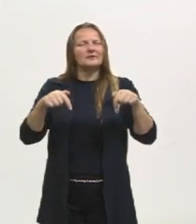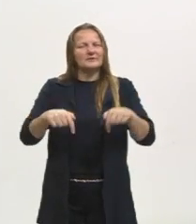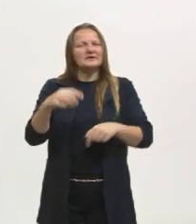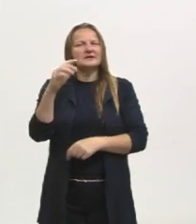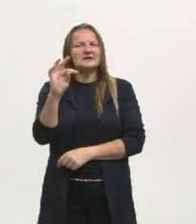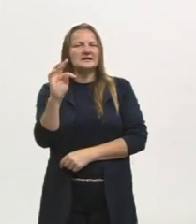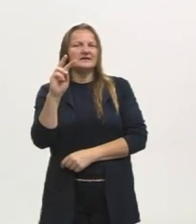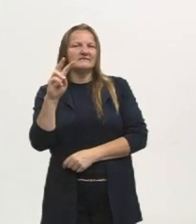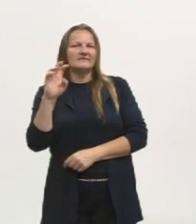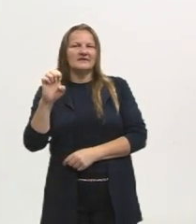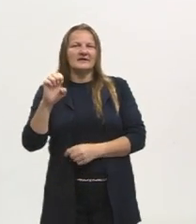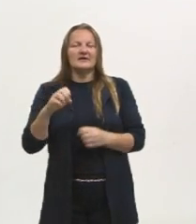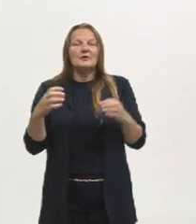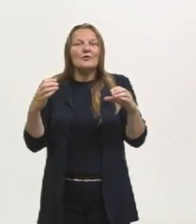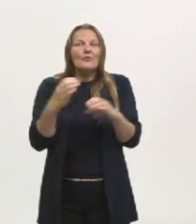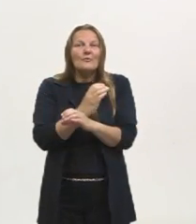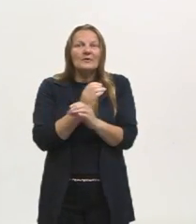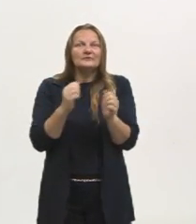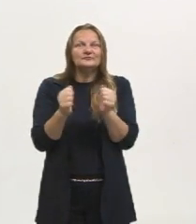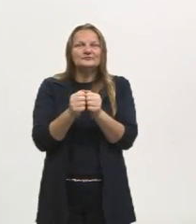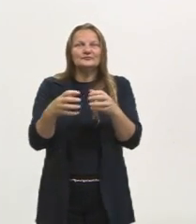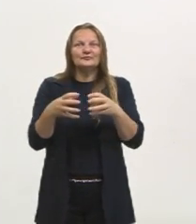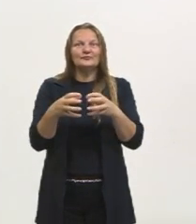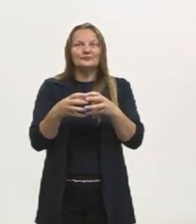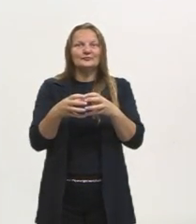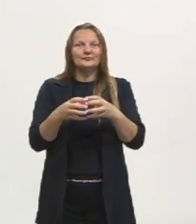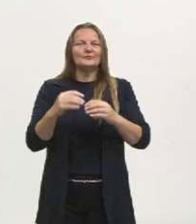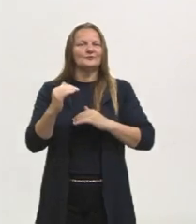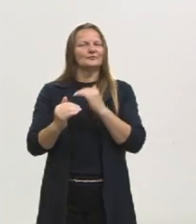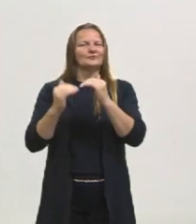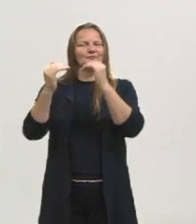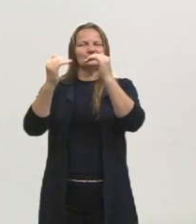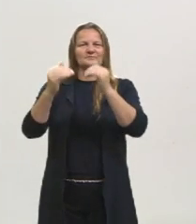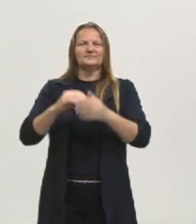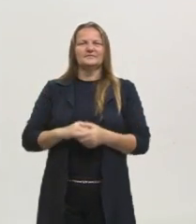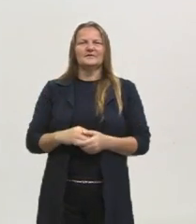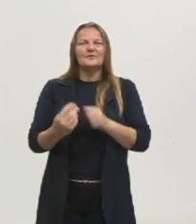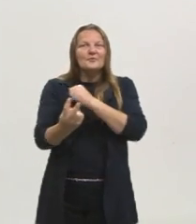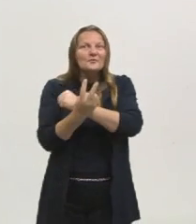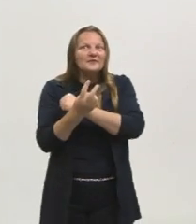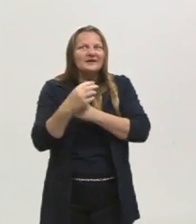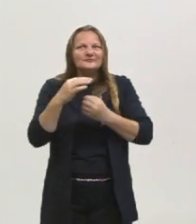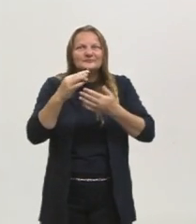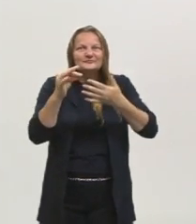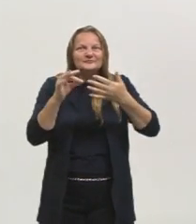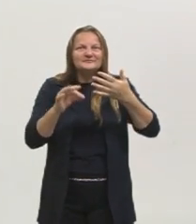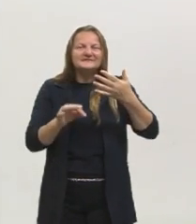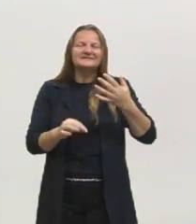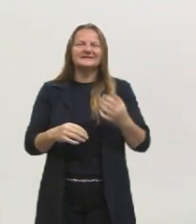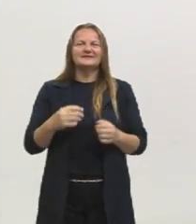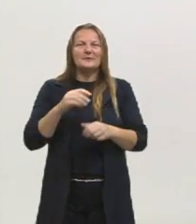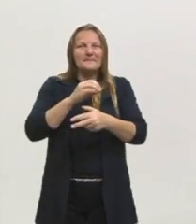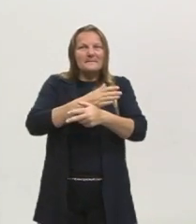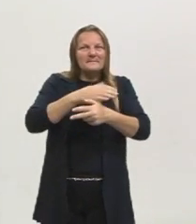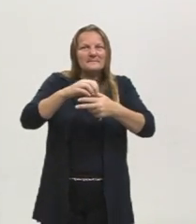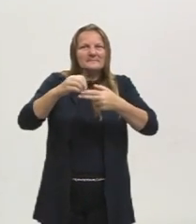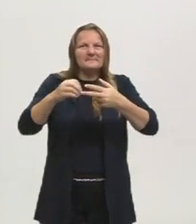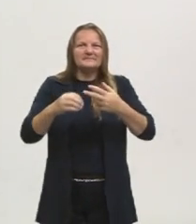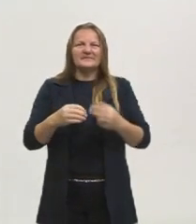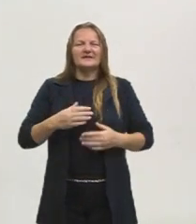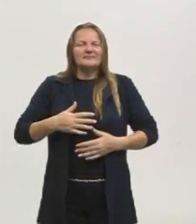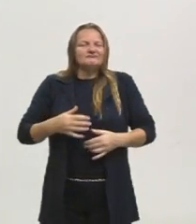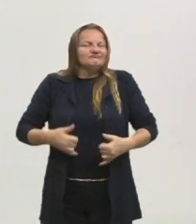televisão e que compõem o nosso desempenho e as questões relacionadas ao pré-ENEM. E é uma